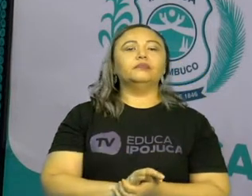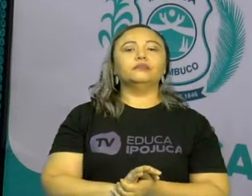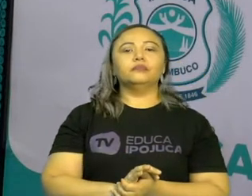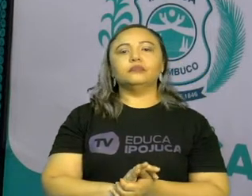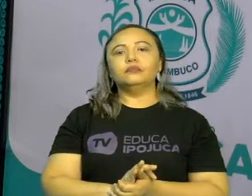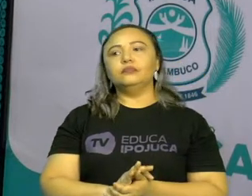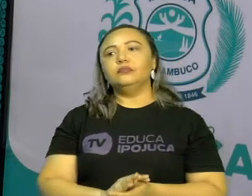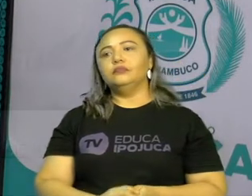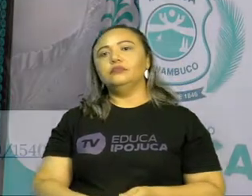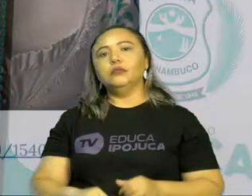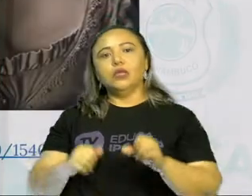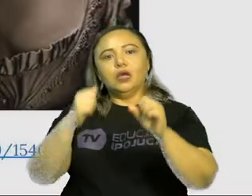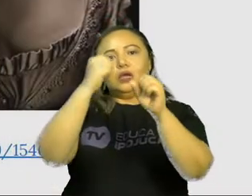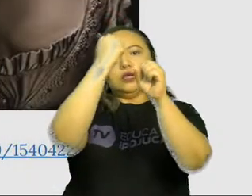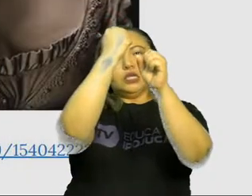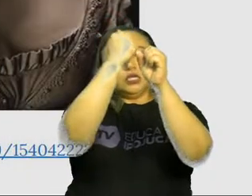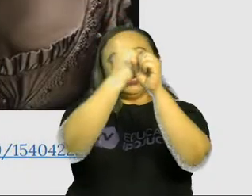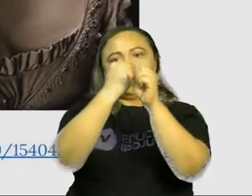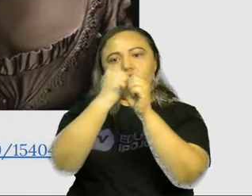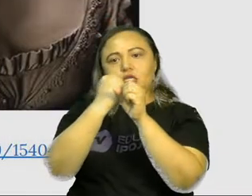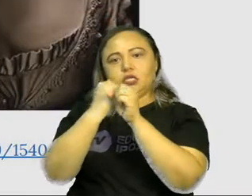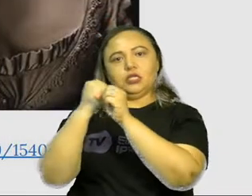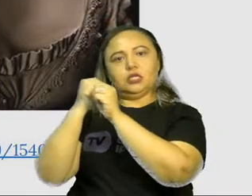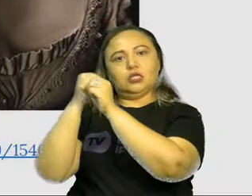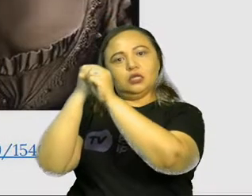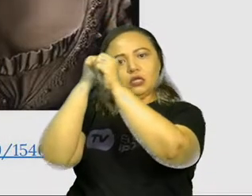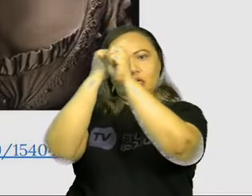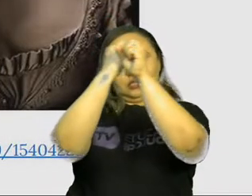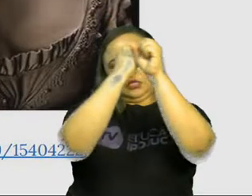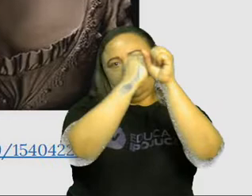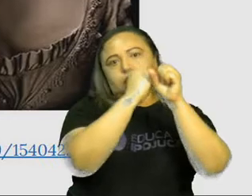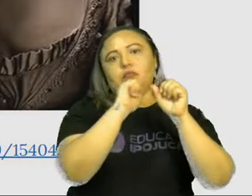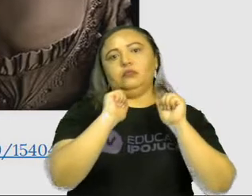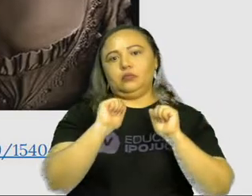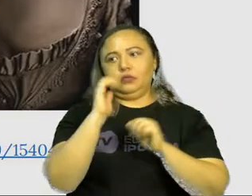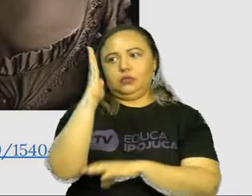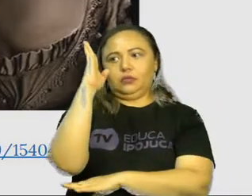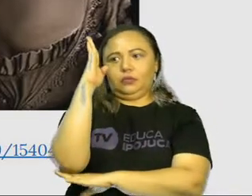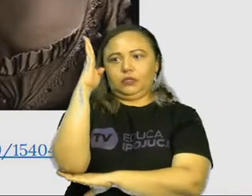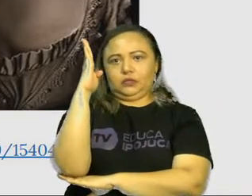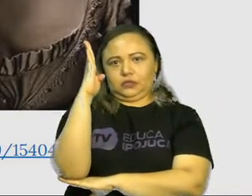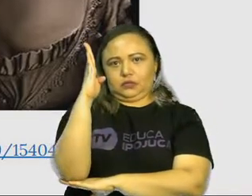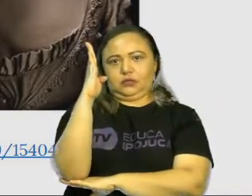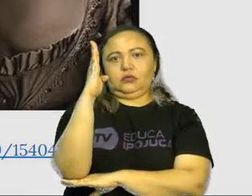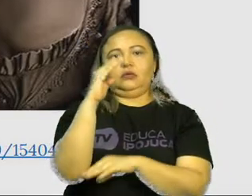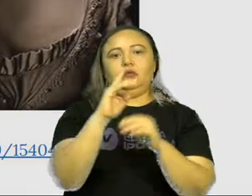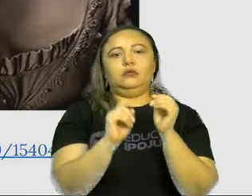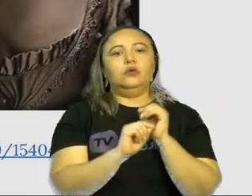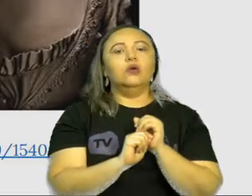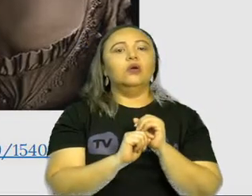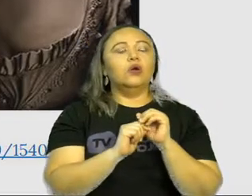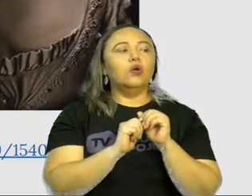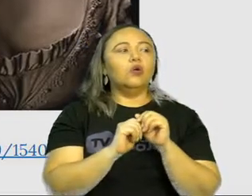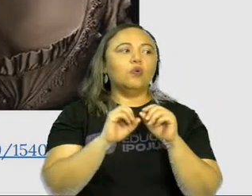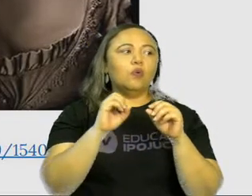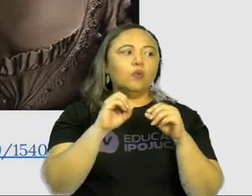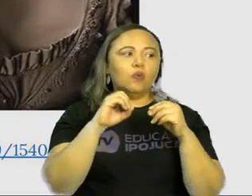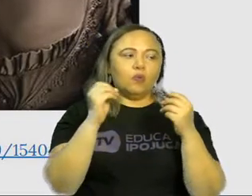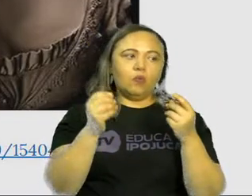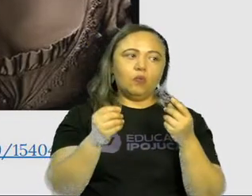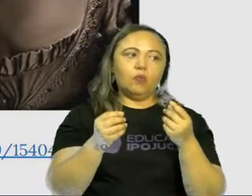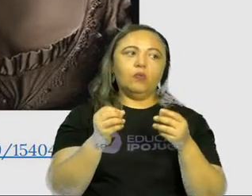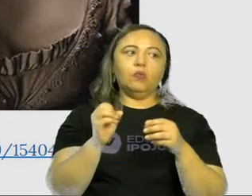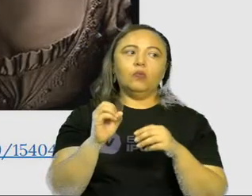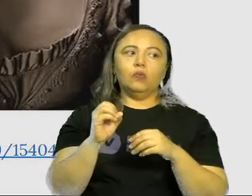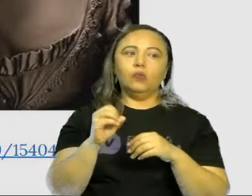A escultura, que pode ser feita na madeira, como a gente vê aí, e na segunda imagem,